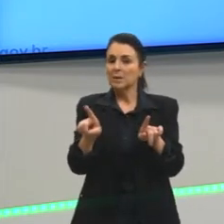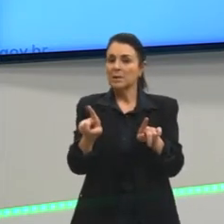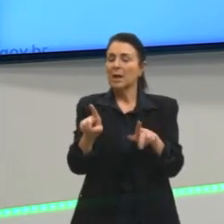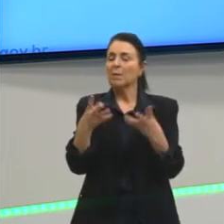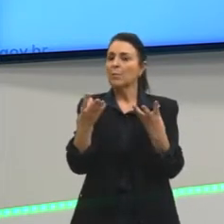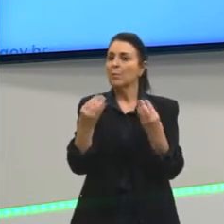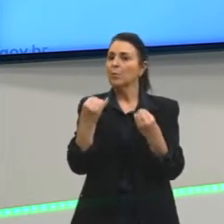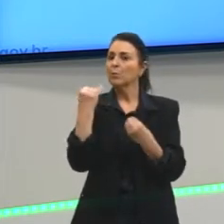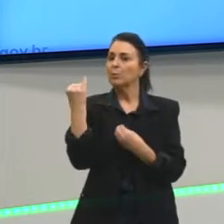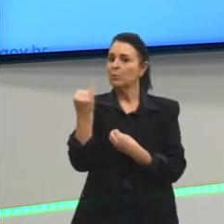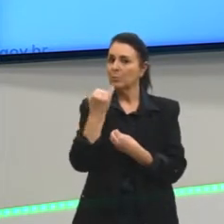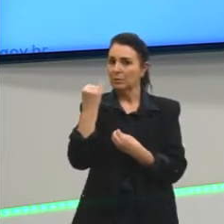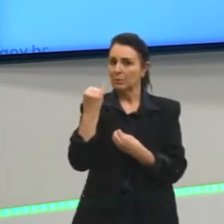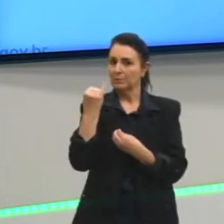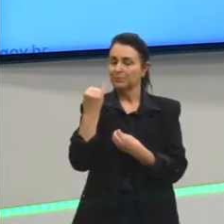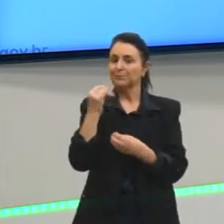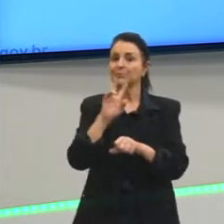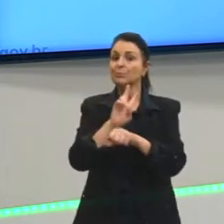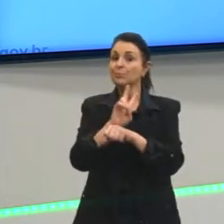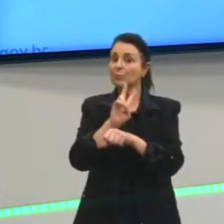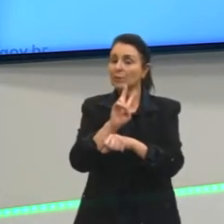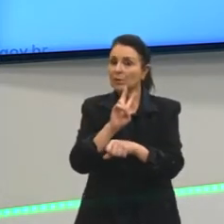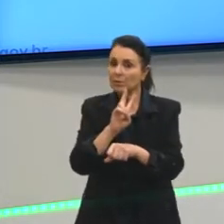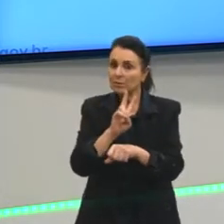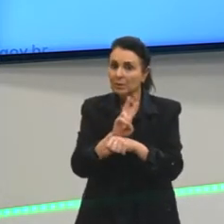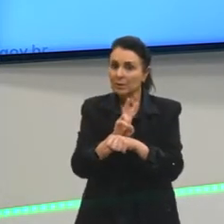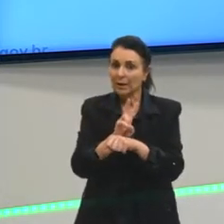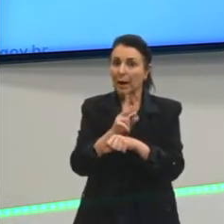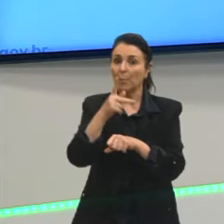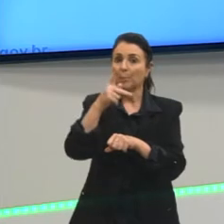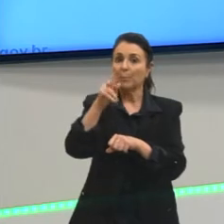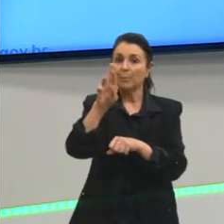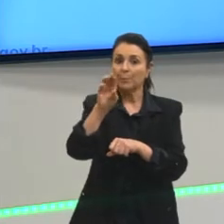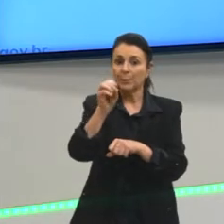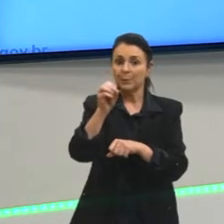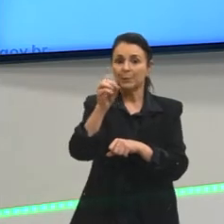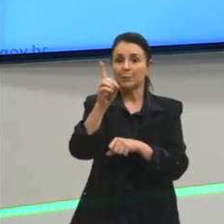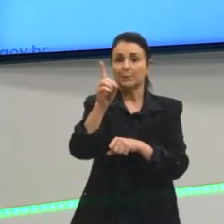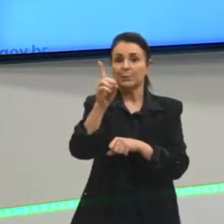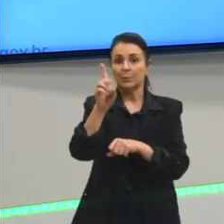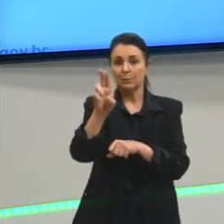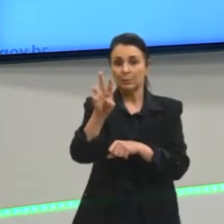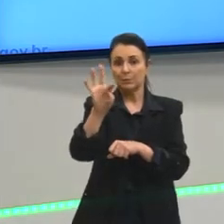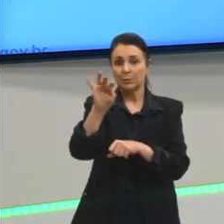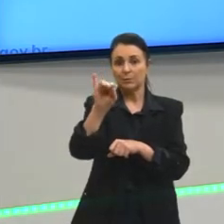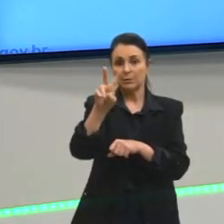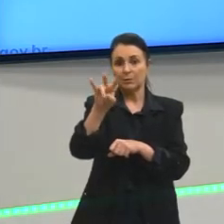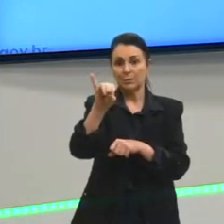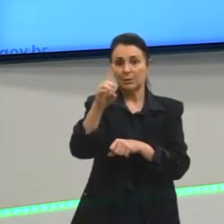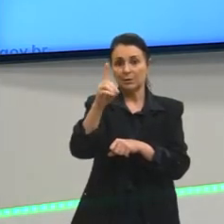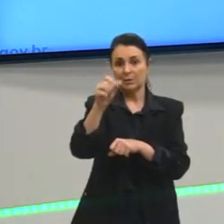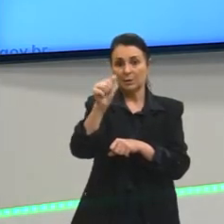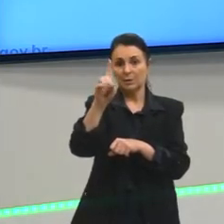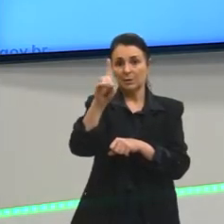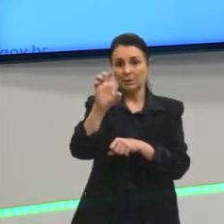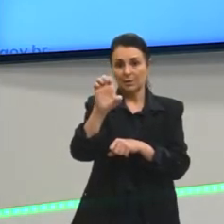importante, tem uma questão muito importante que se chama produtividade, ou seja, eu pego aquele dado,